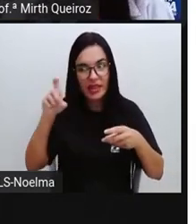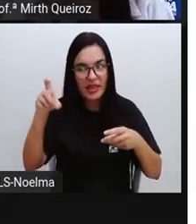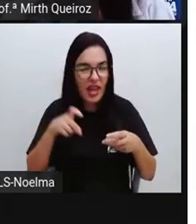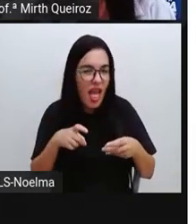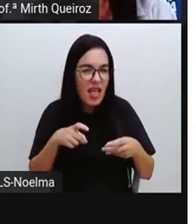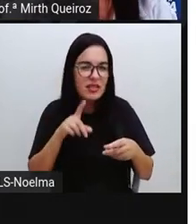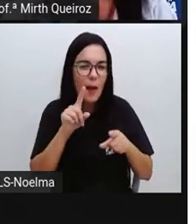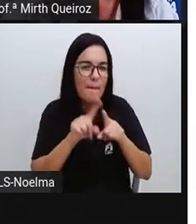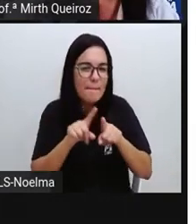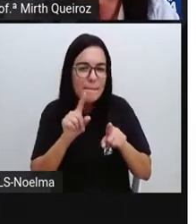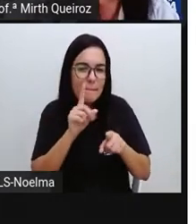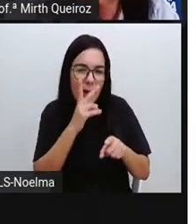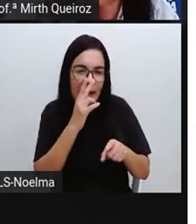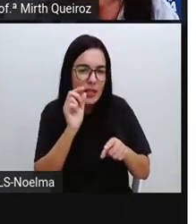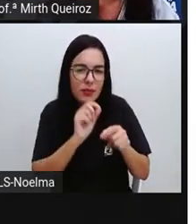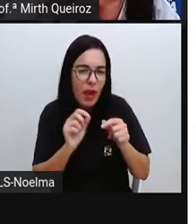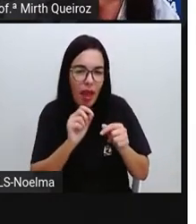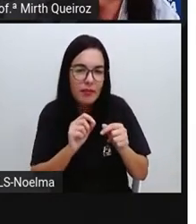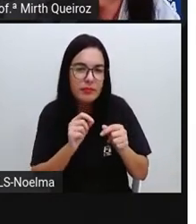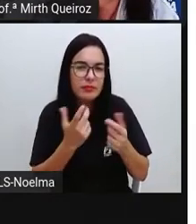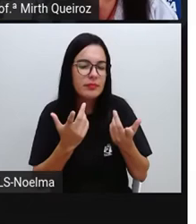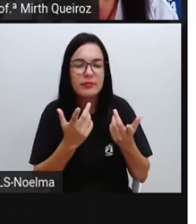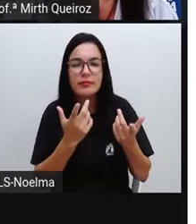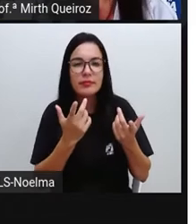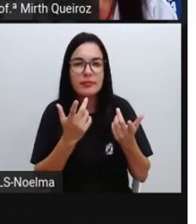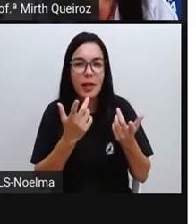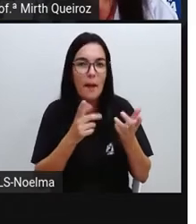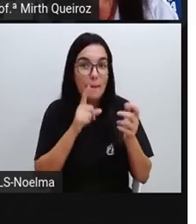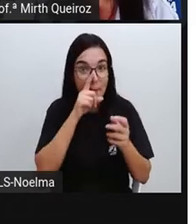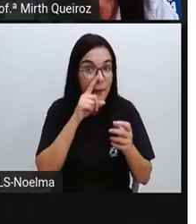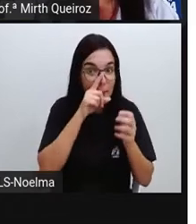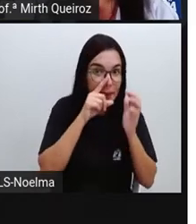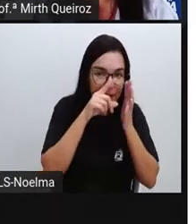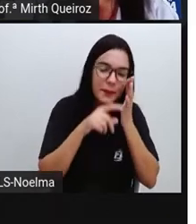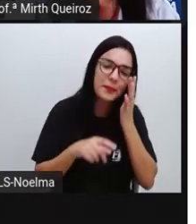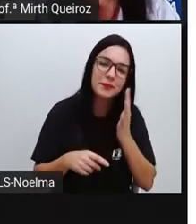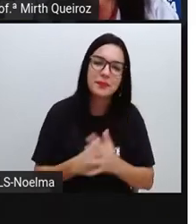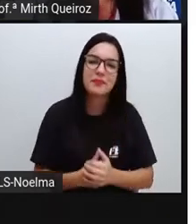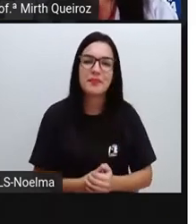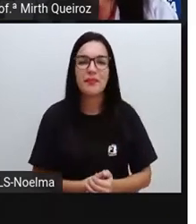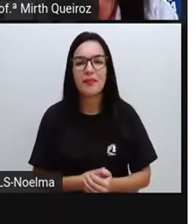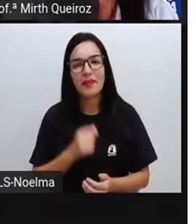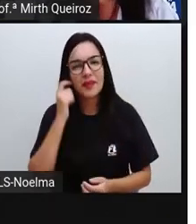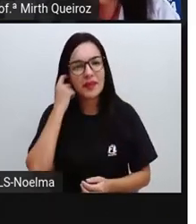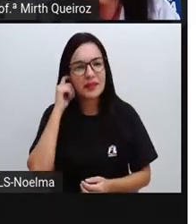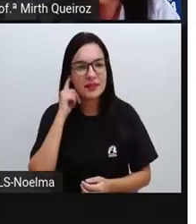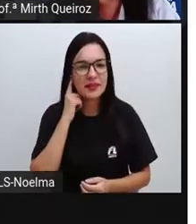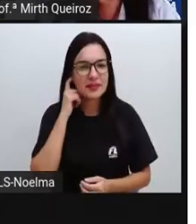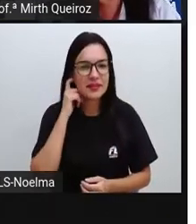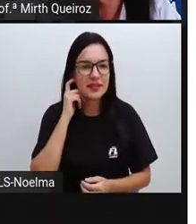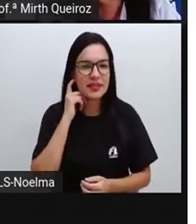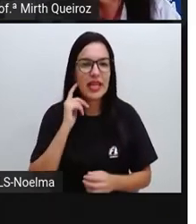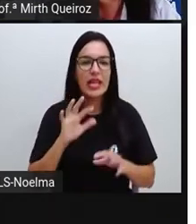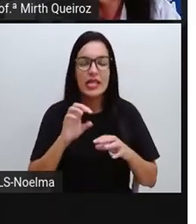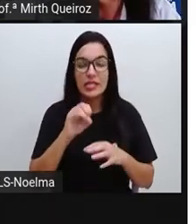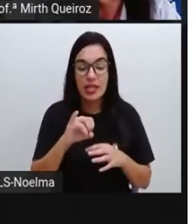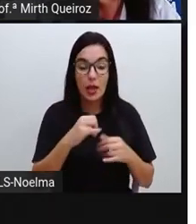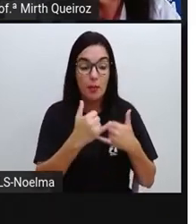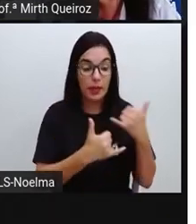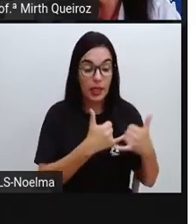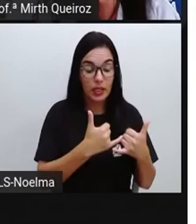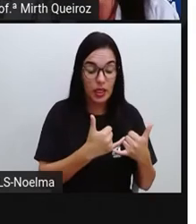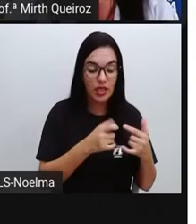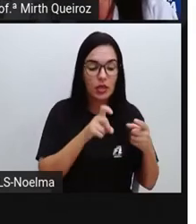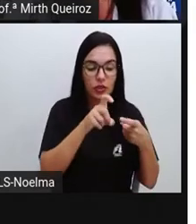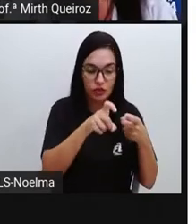cheque mate, né? Que a gente aí conseguiu derrubar o rei. Então, risco de ameaça, a gente utiliza cheque com